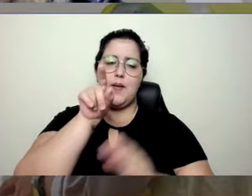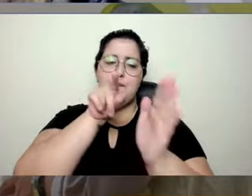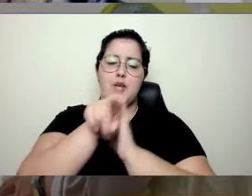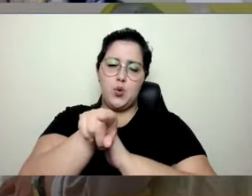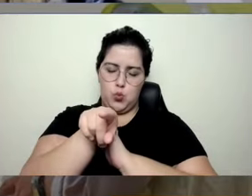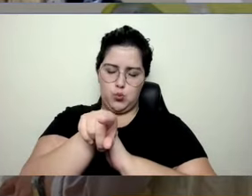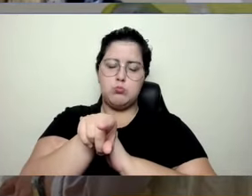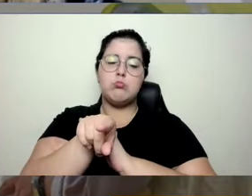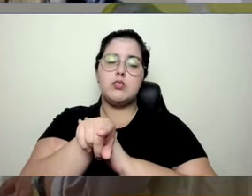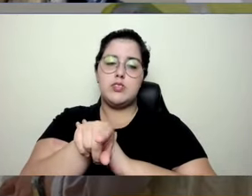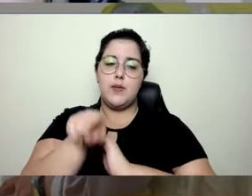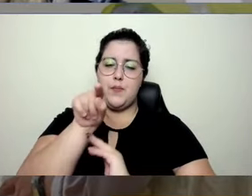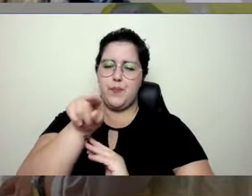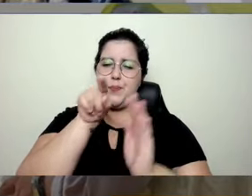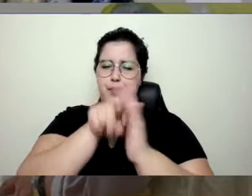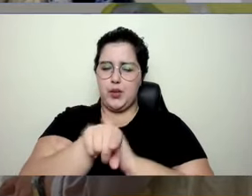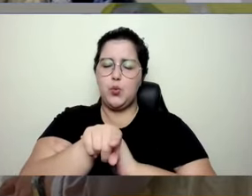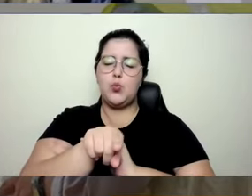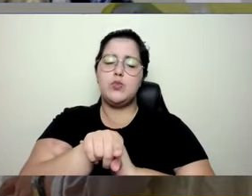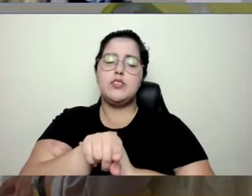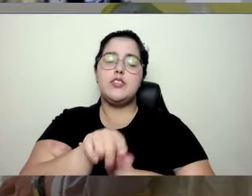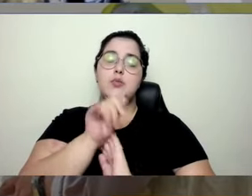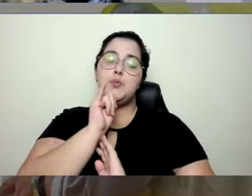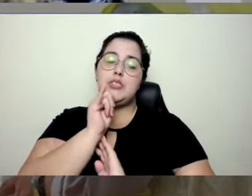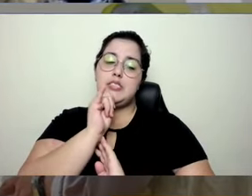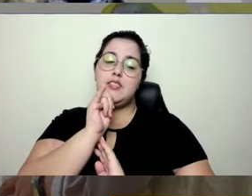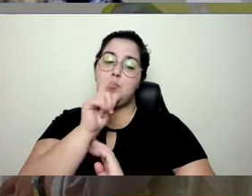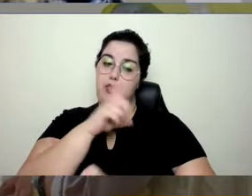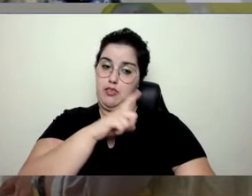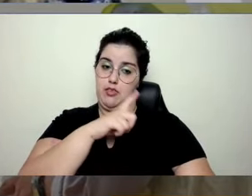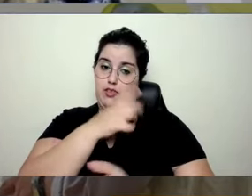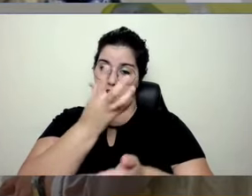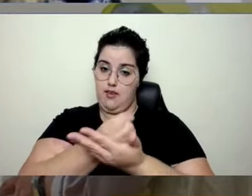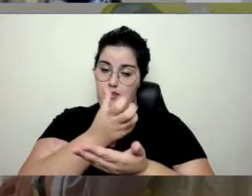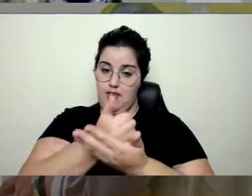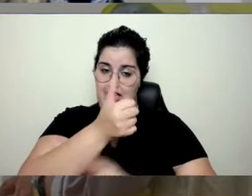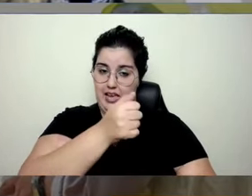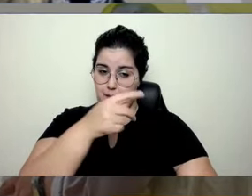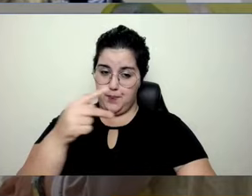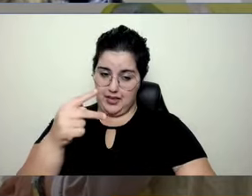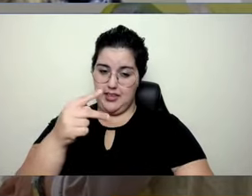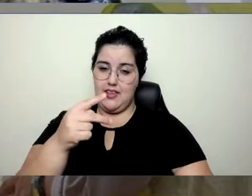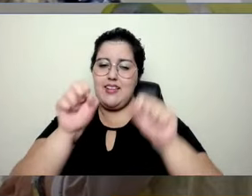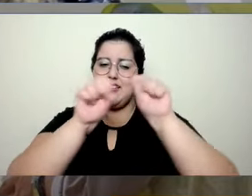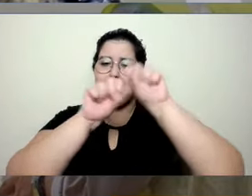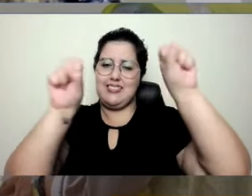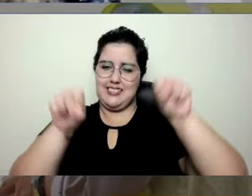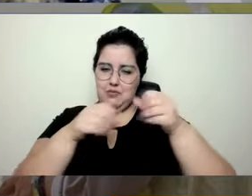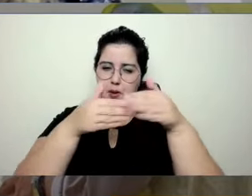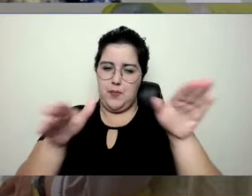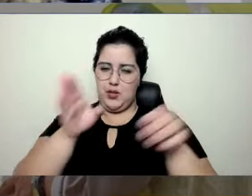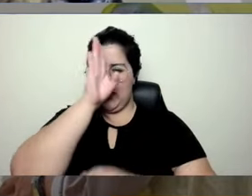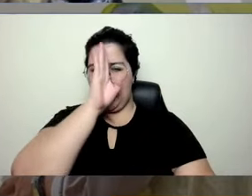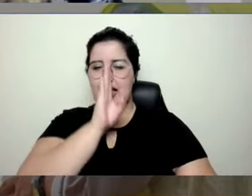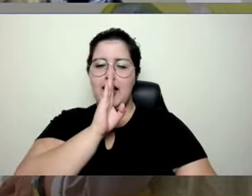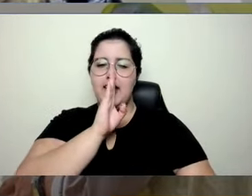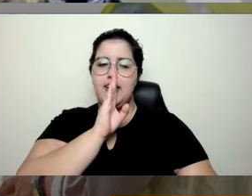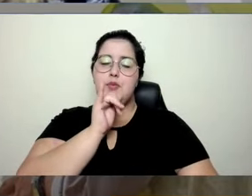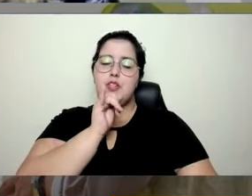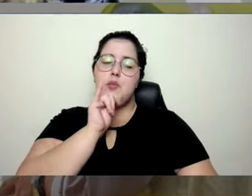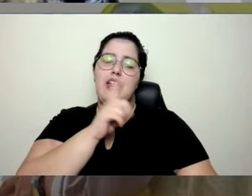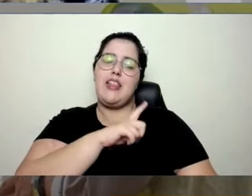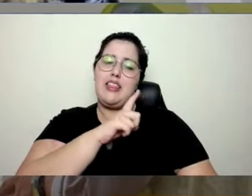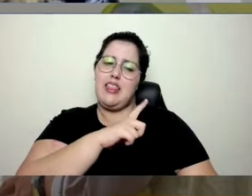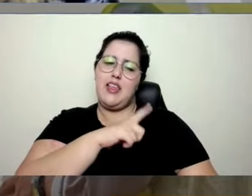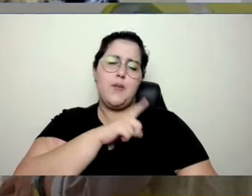aqui, e ele gostaria de saber se com esses aplicativos de sistemas abertos não teria uma brecha de